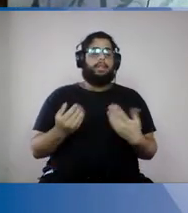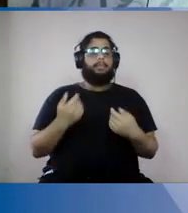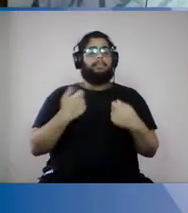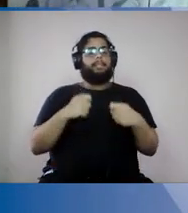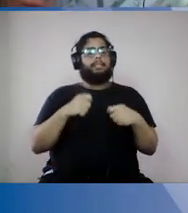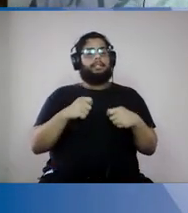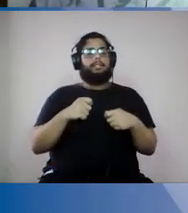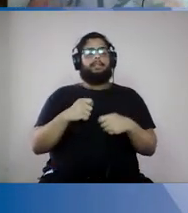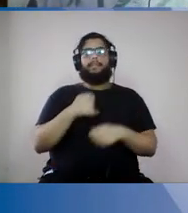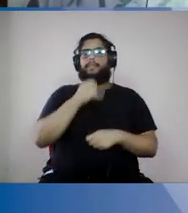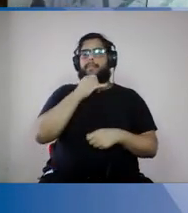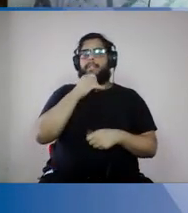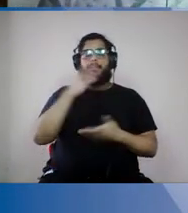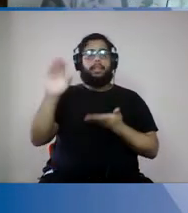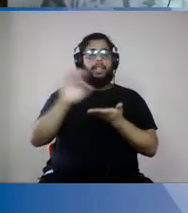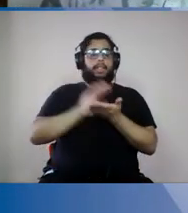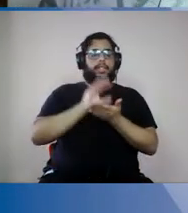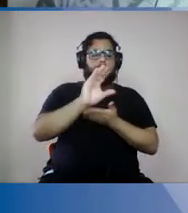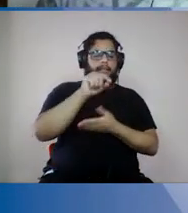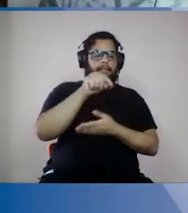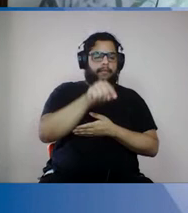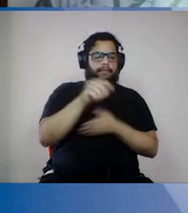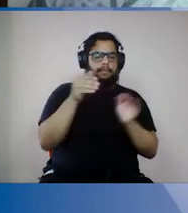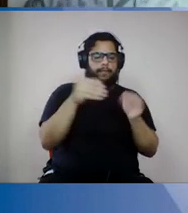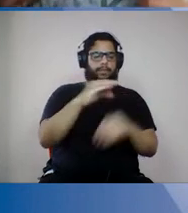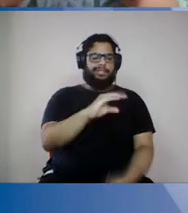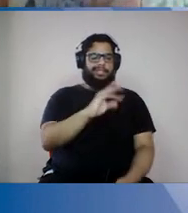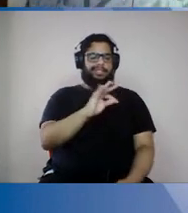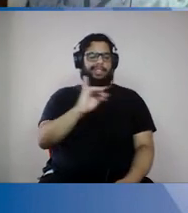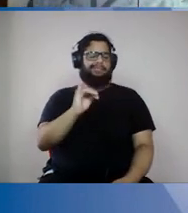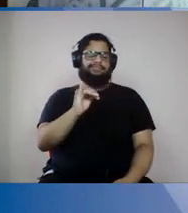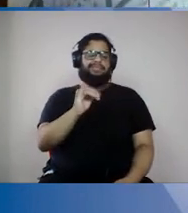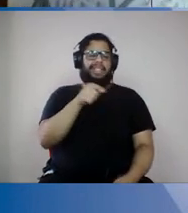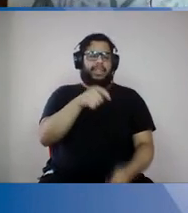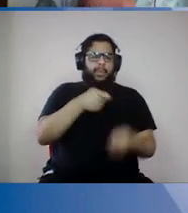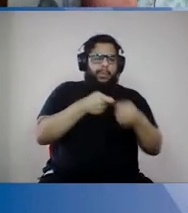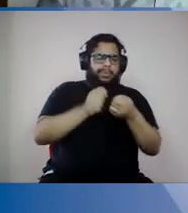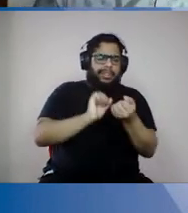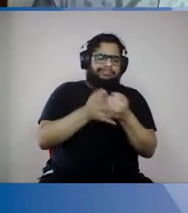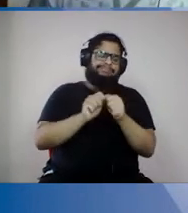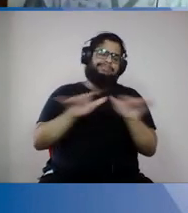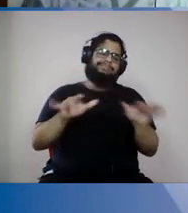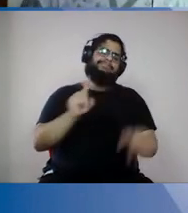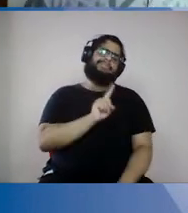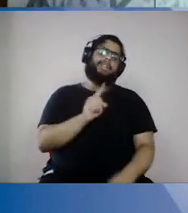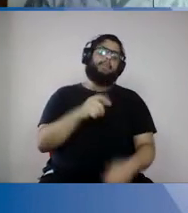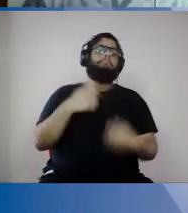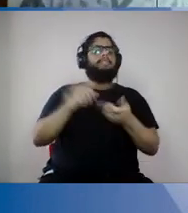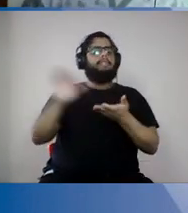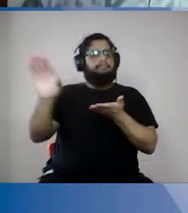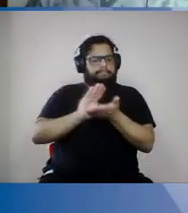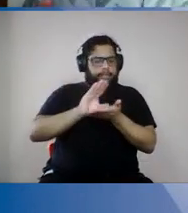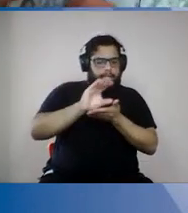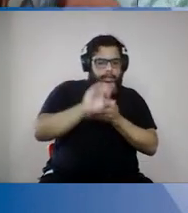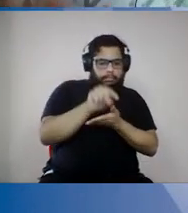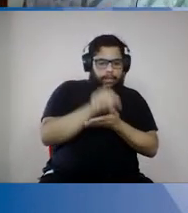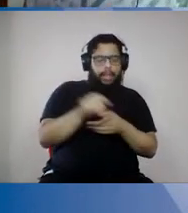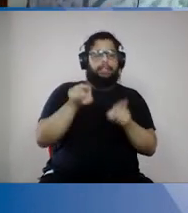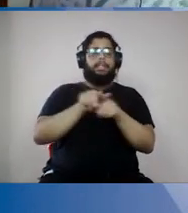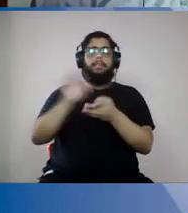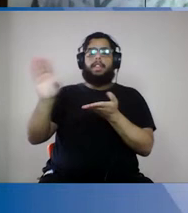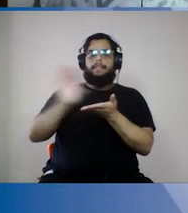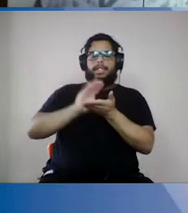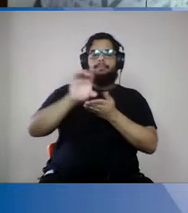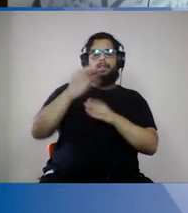só em CTI e mais nada, isso também não controla a pandemia. Então, tem que ter investimento em CTI, tem que ter investimento em isolamento social,